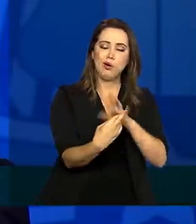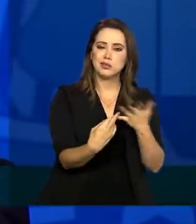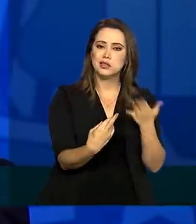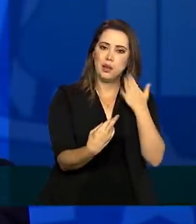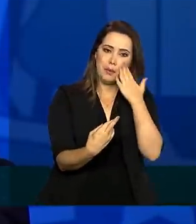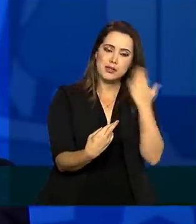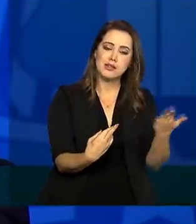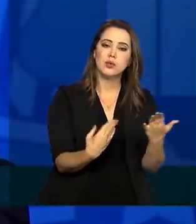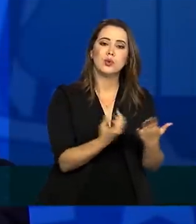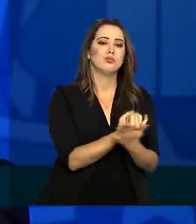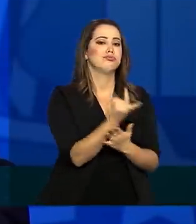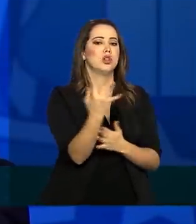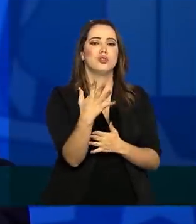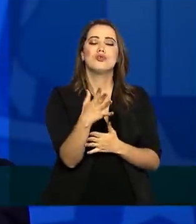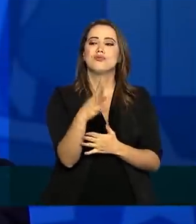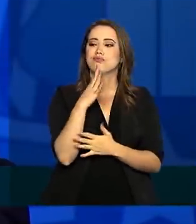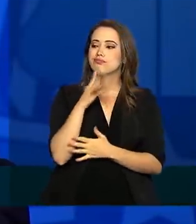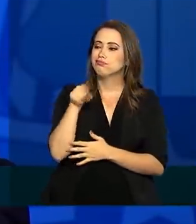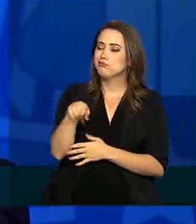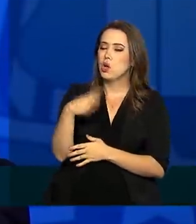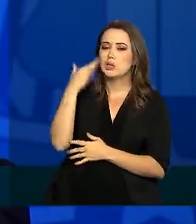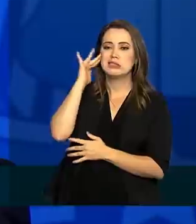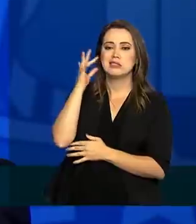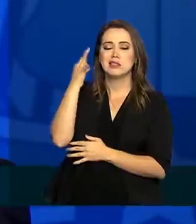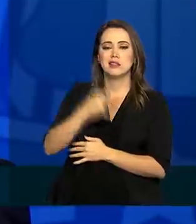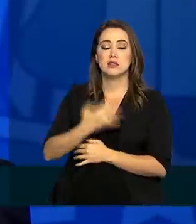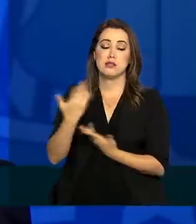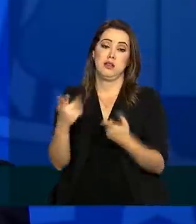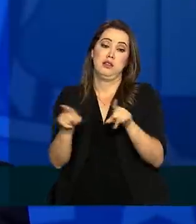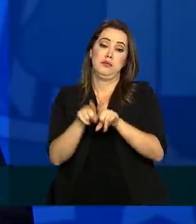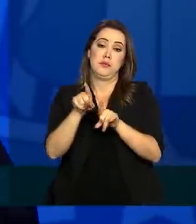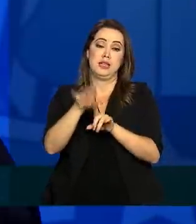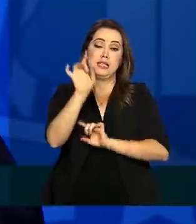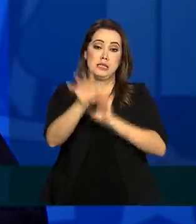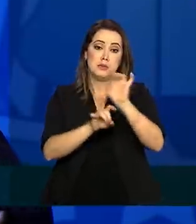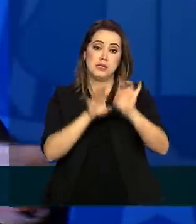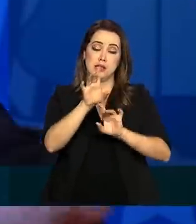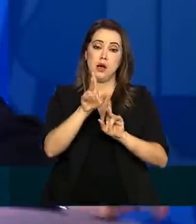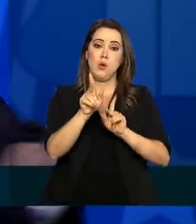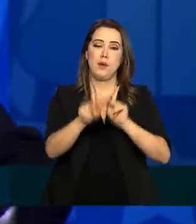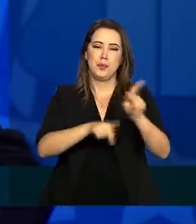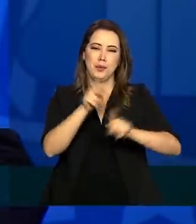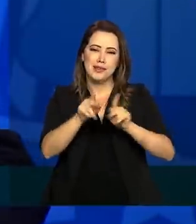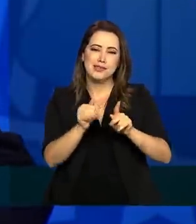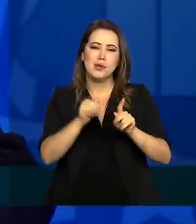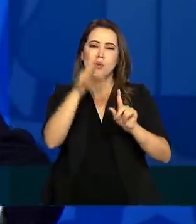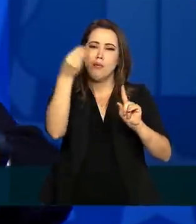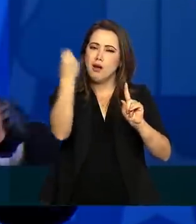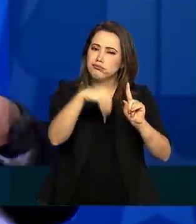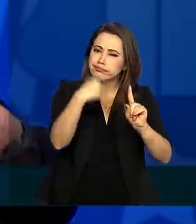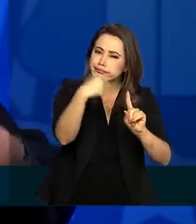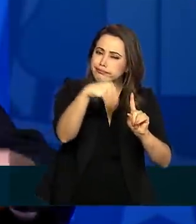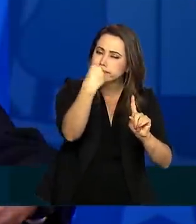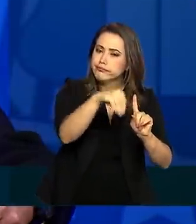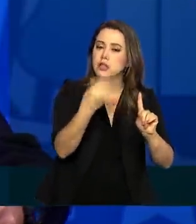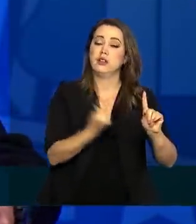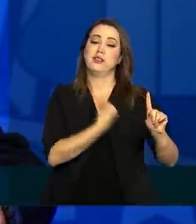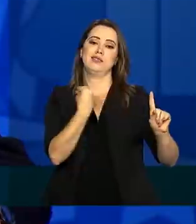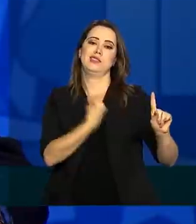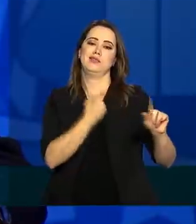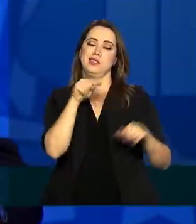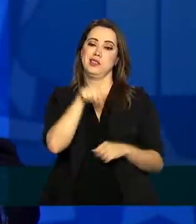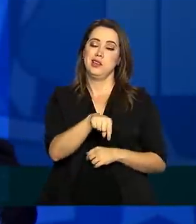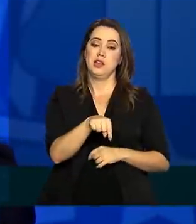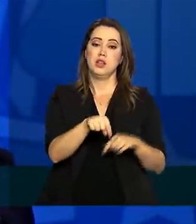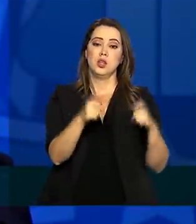conhecimento ainda pode ser extraído, em especial no que se refere à população mais vulnerável e que vive em